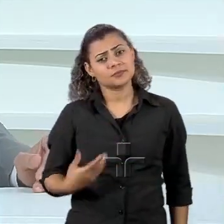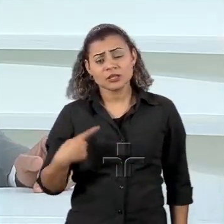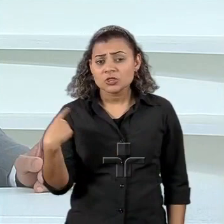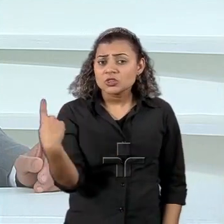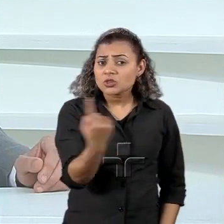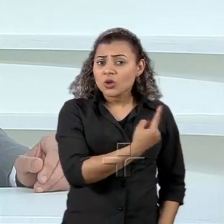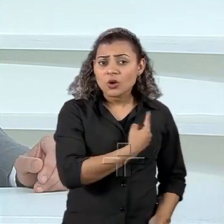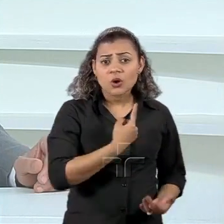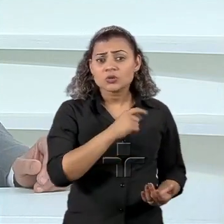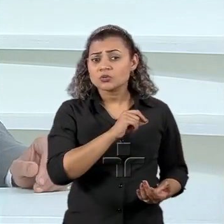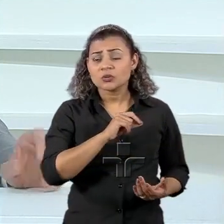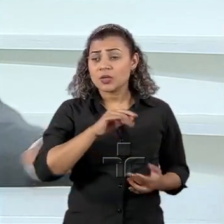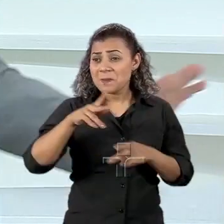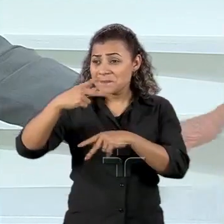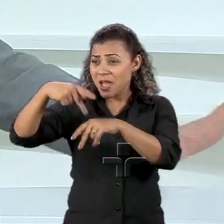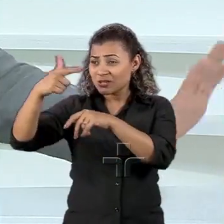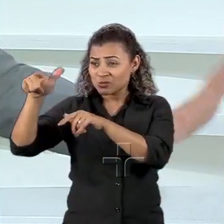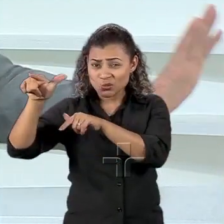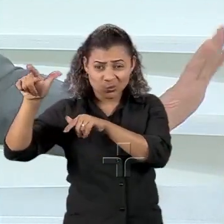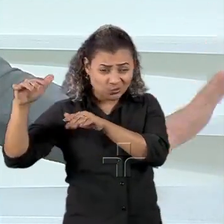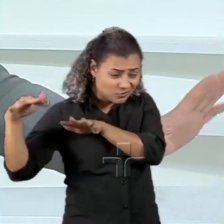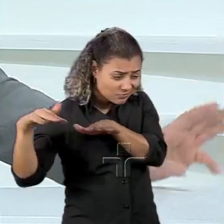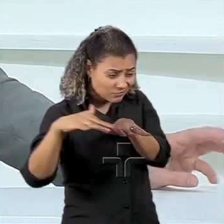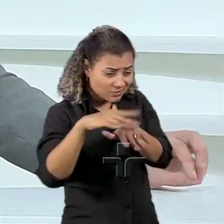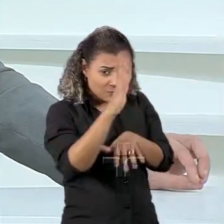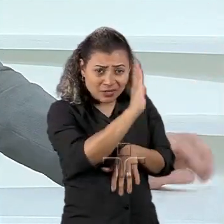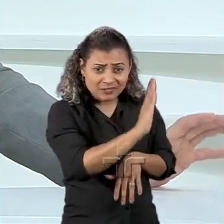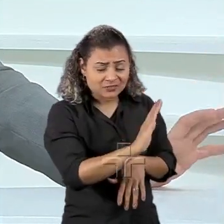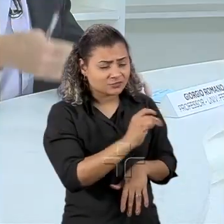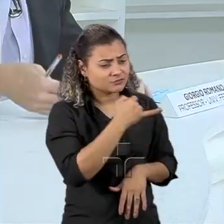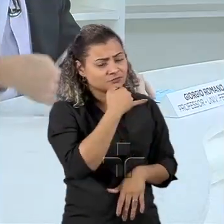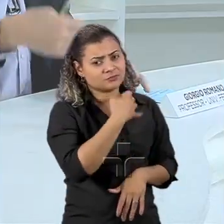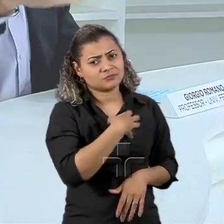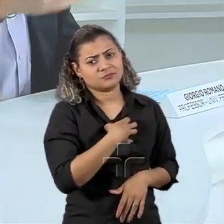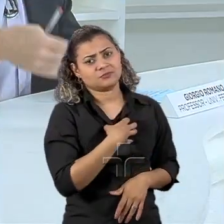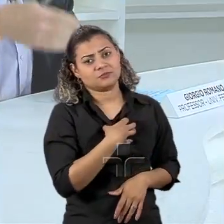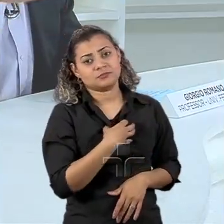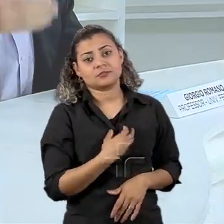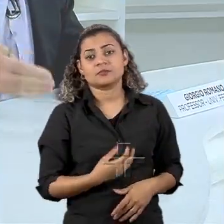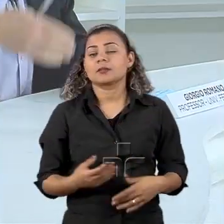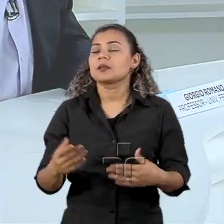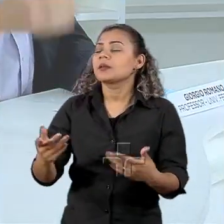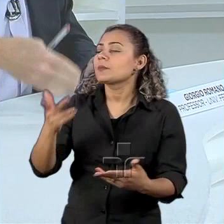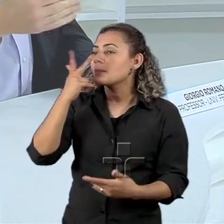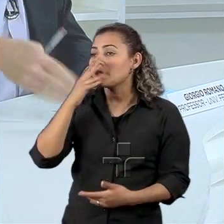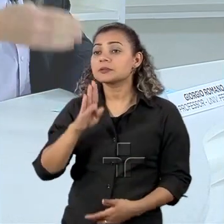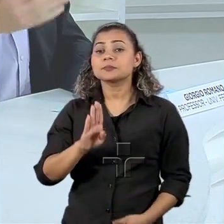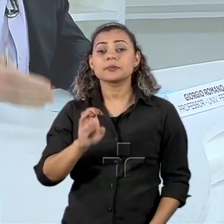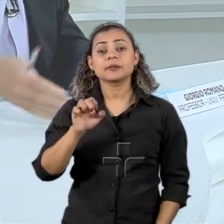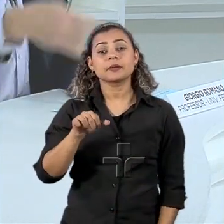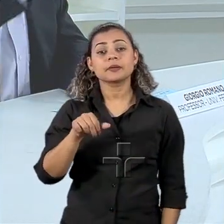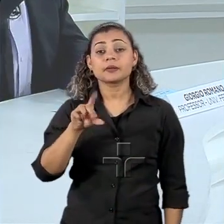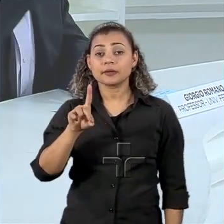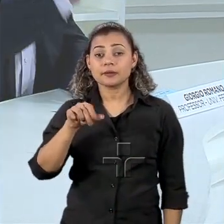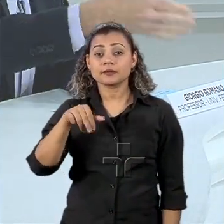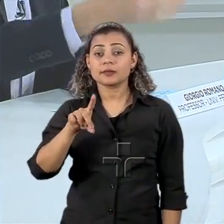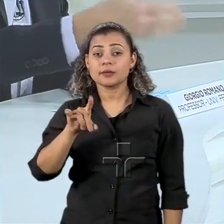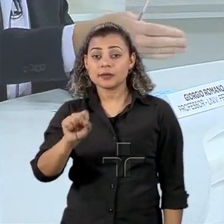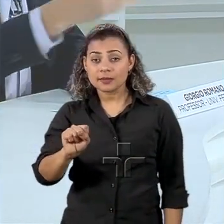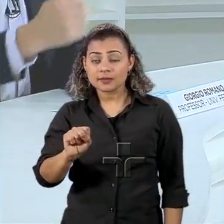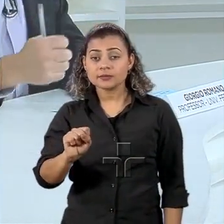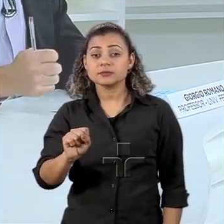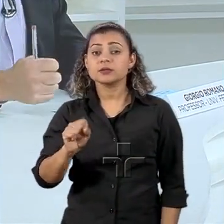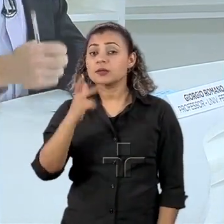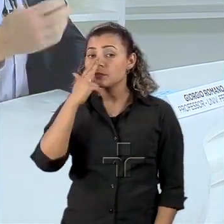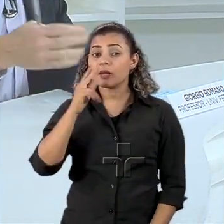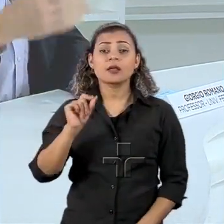projeção internacional. Então, eu teria muito cuidado... O de criminalizar a atividade do BNDES está completamente errada, vai contrair... Não é